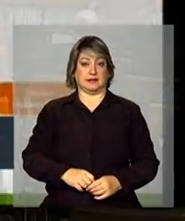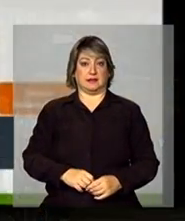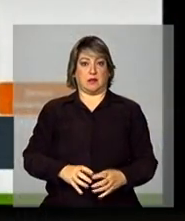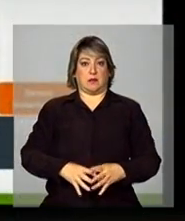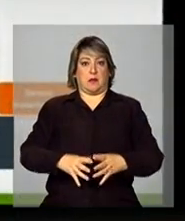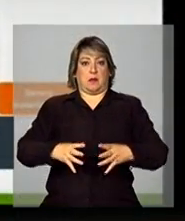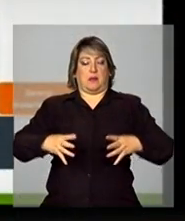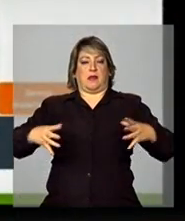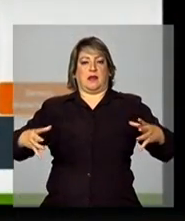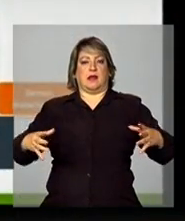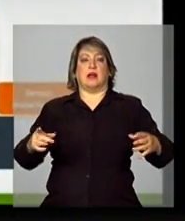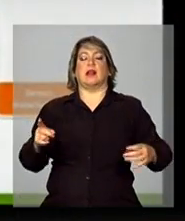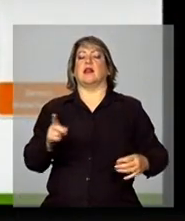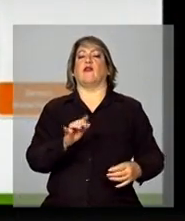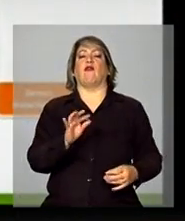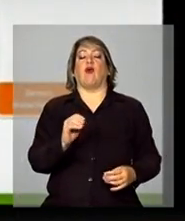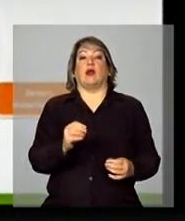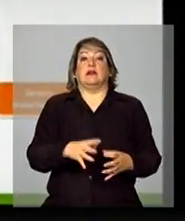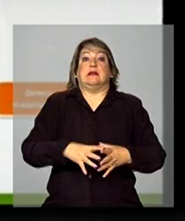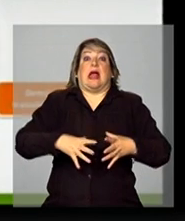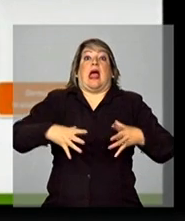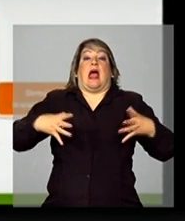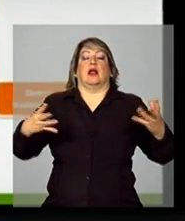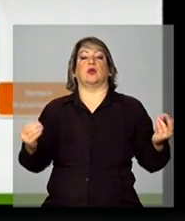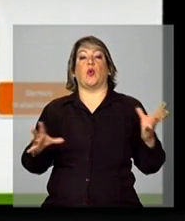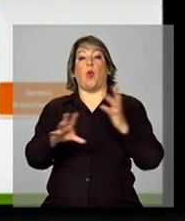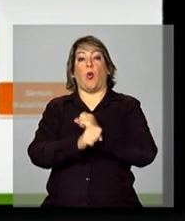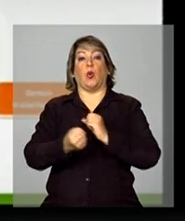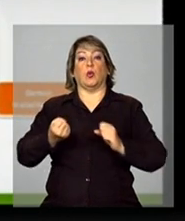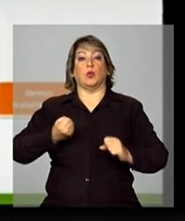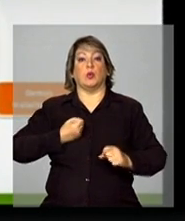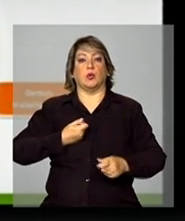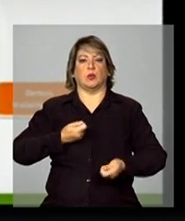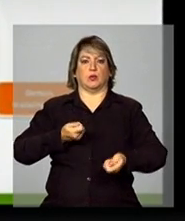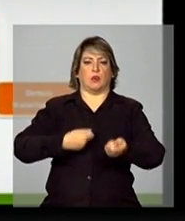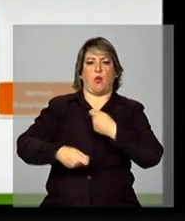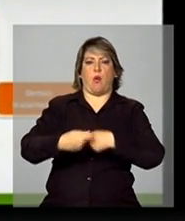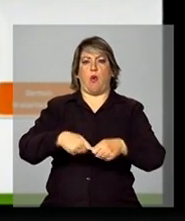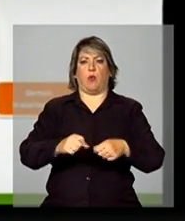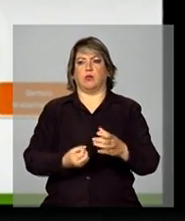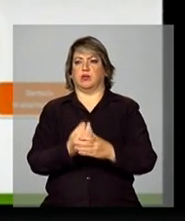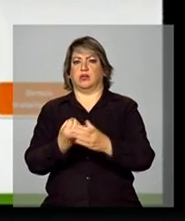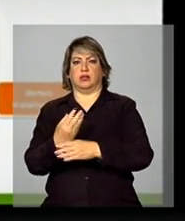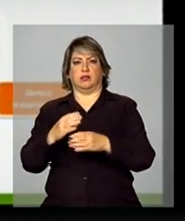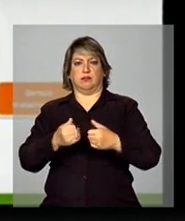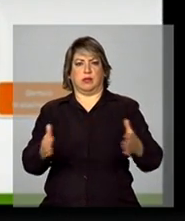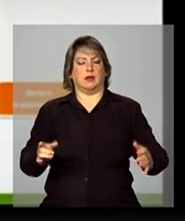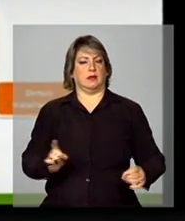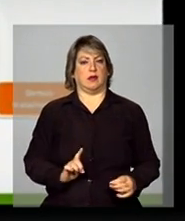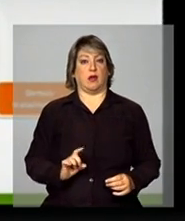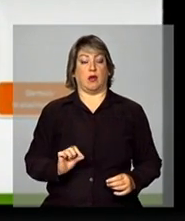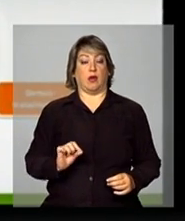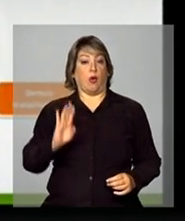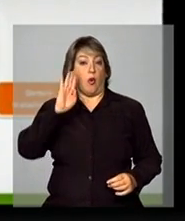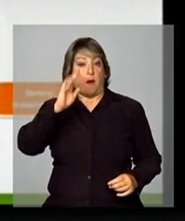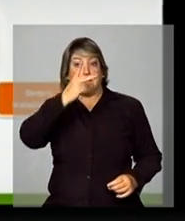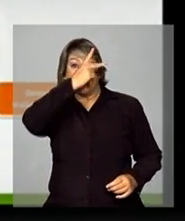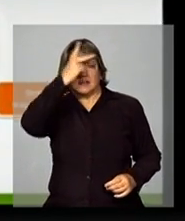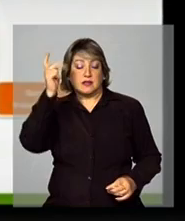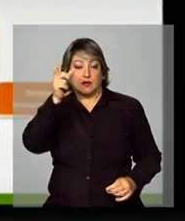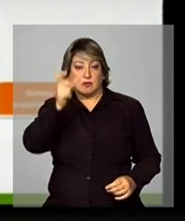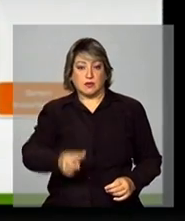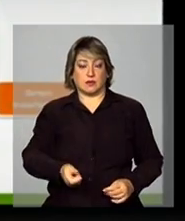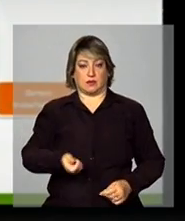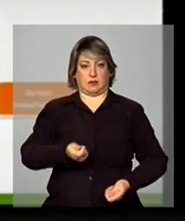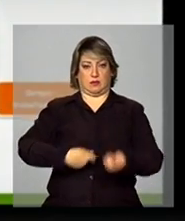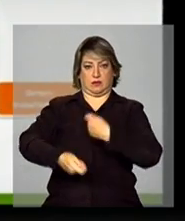crescimento não foi tanto do número de empreendimentos. O número de empreendedores no Brasil cresceu em 2